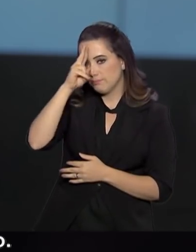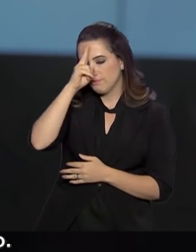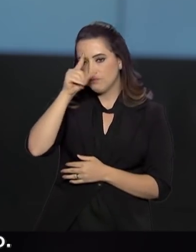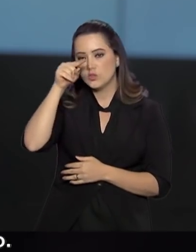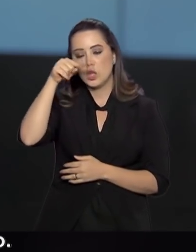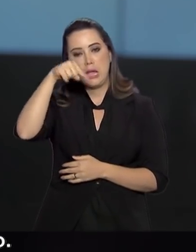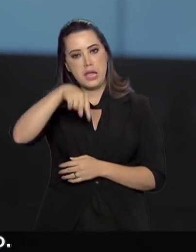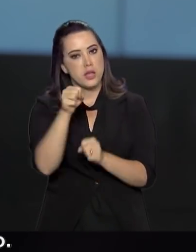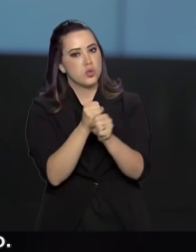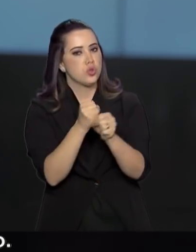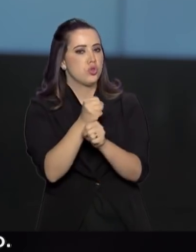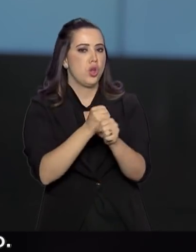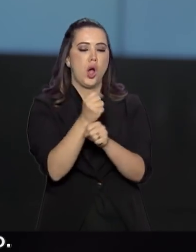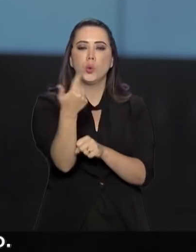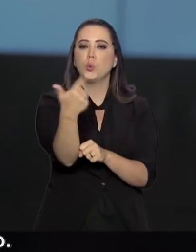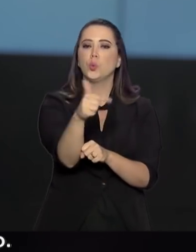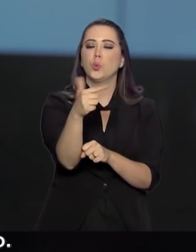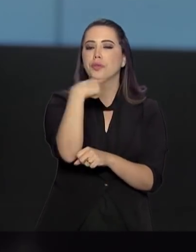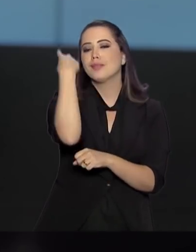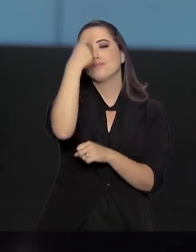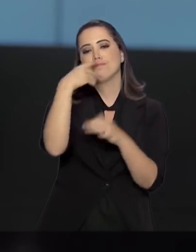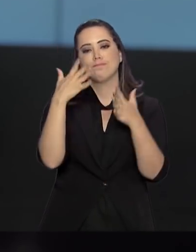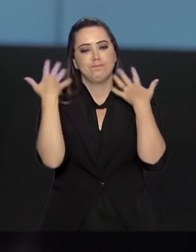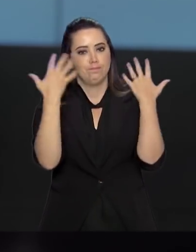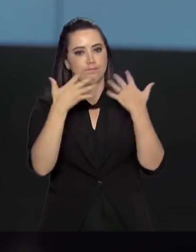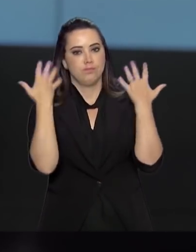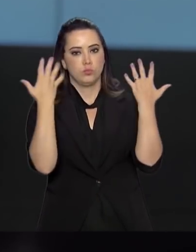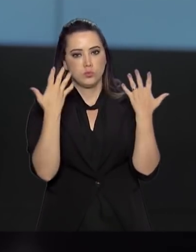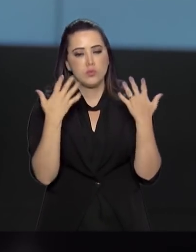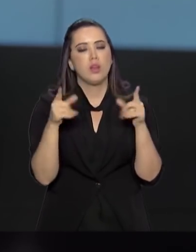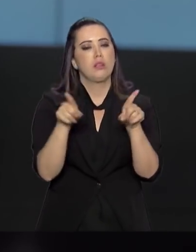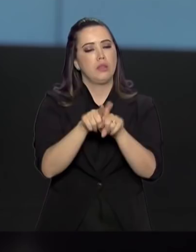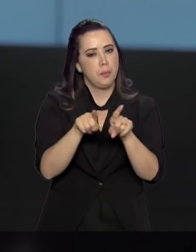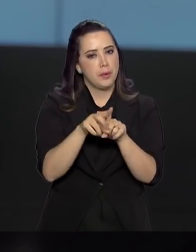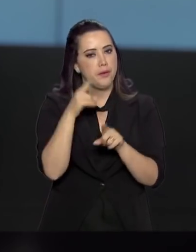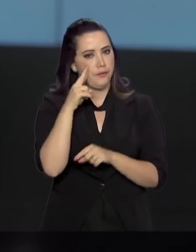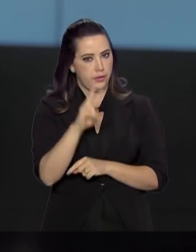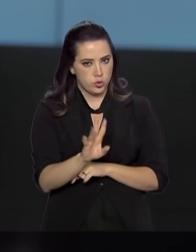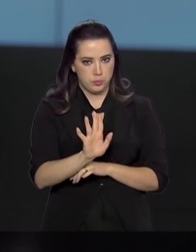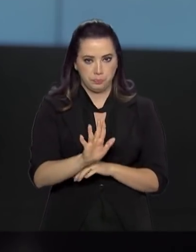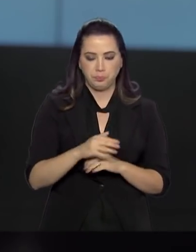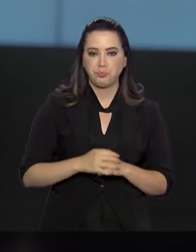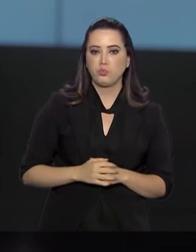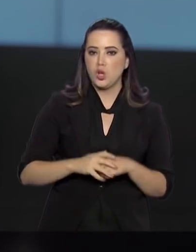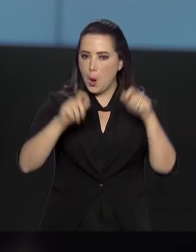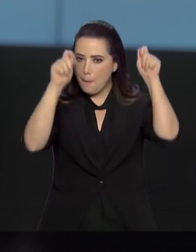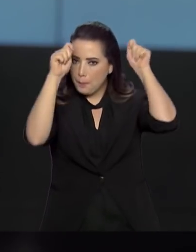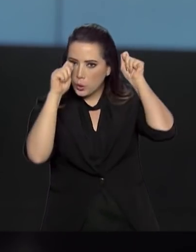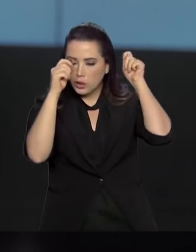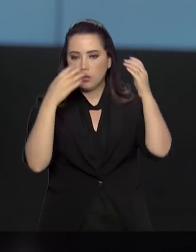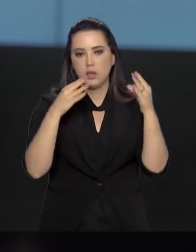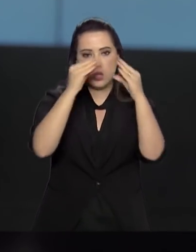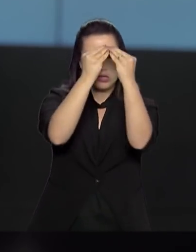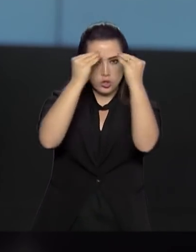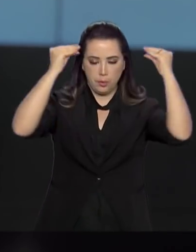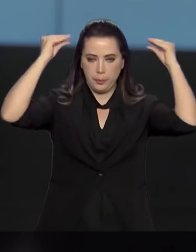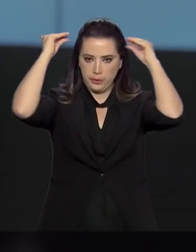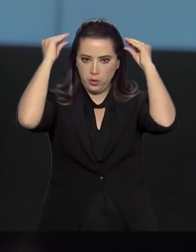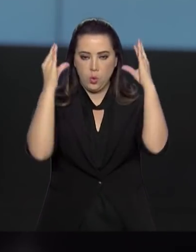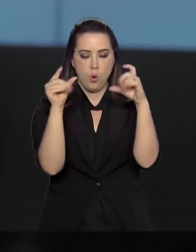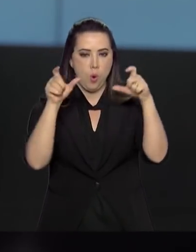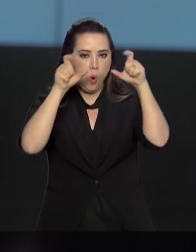neste ano não tem horário de verão. Observe também outras situações. Boné, chapéu,